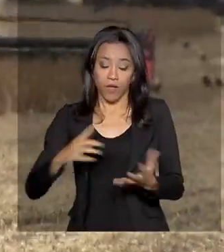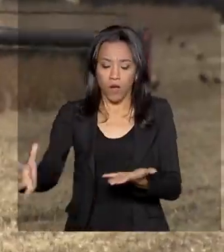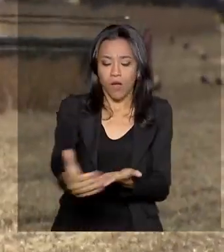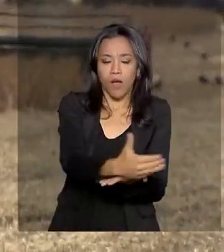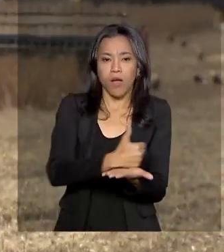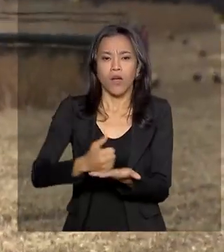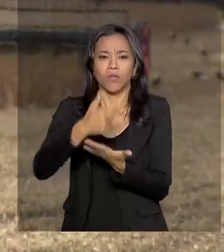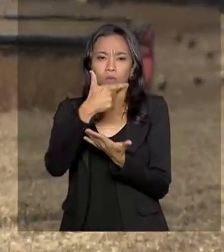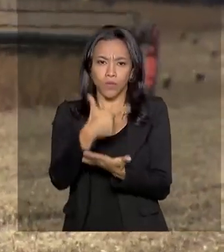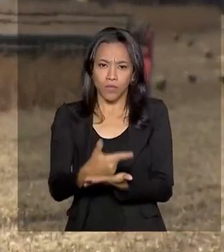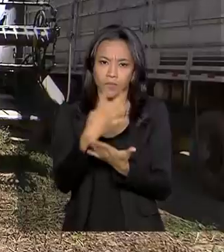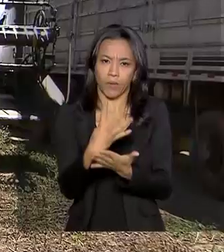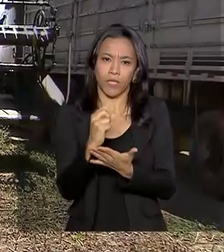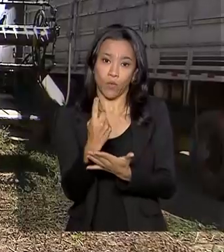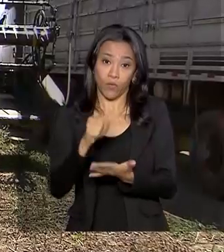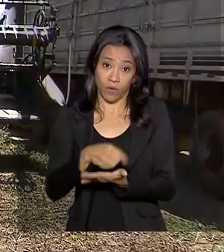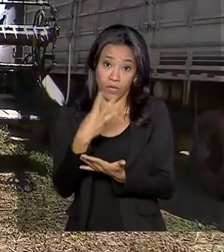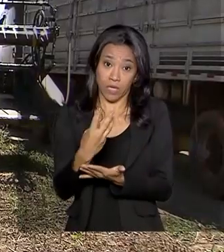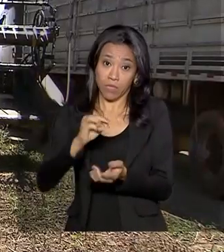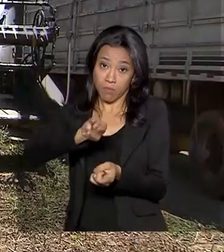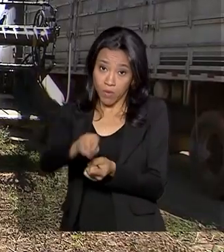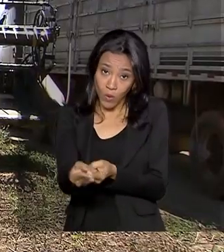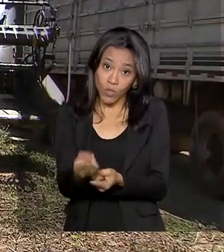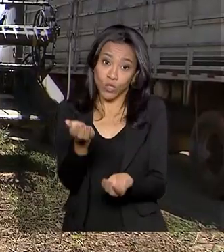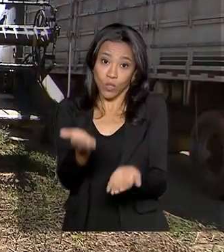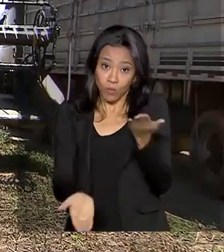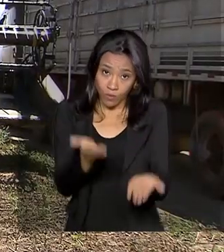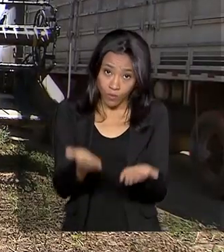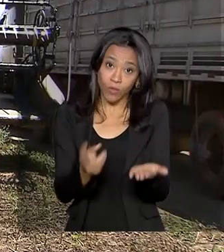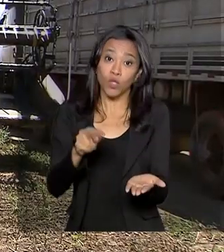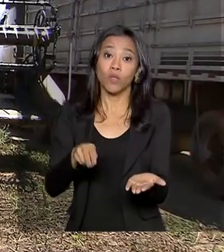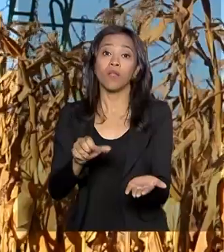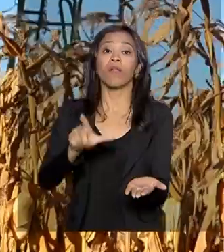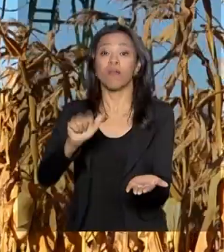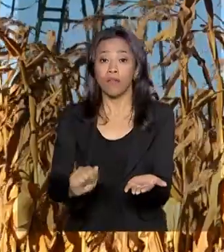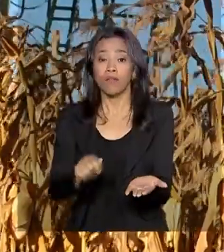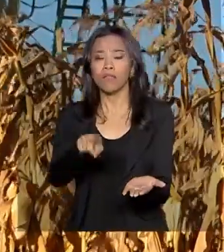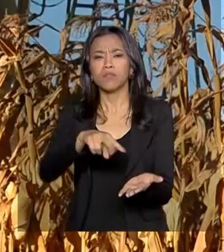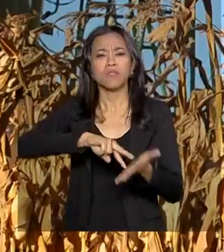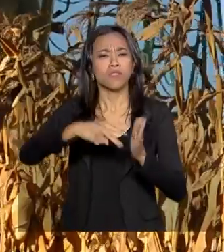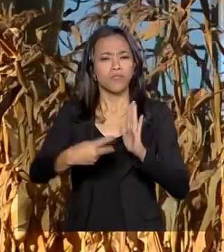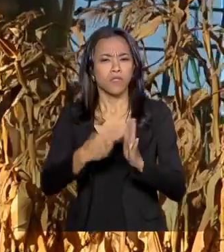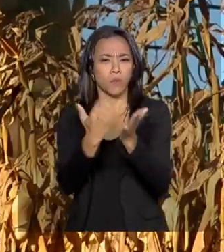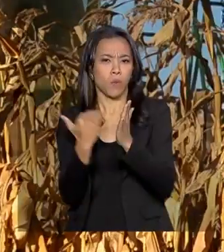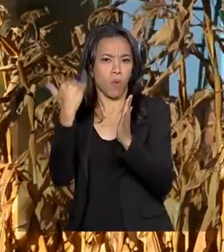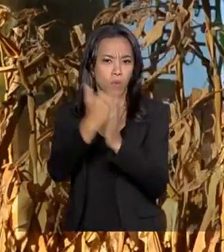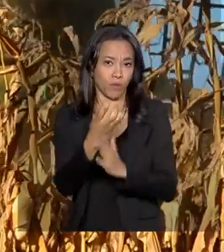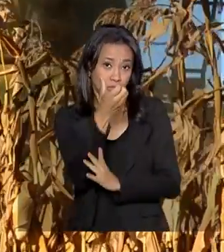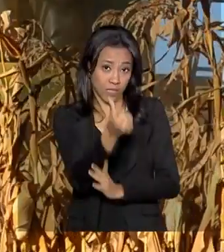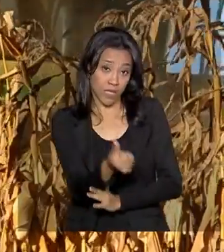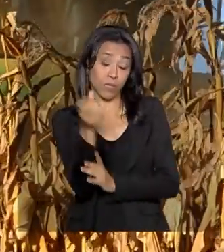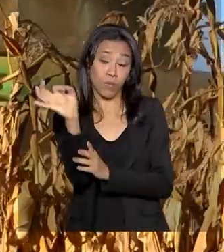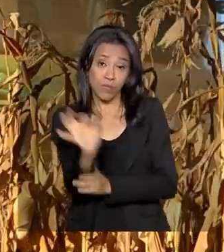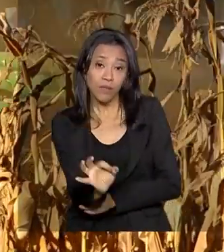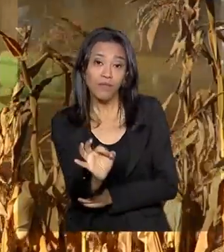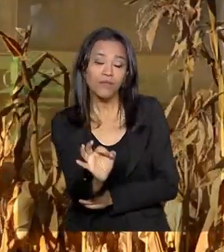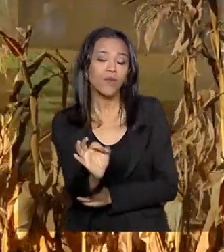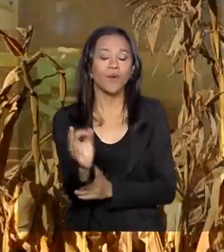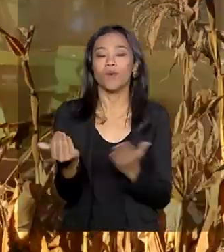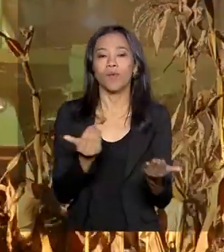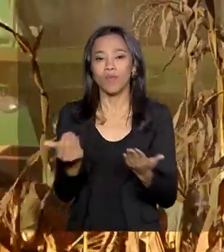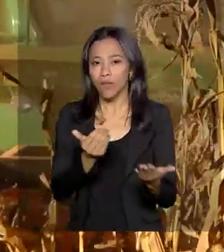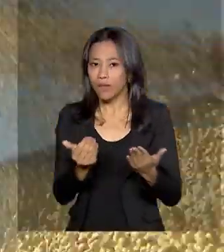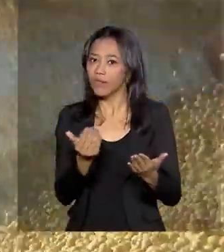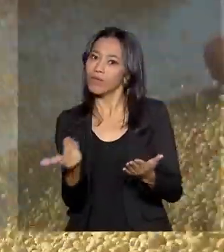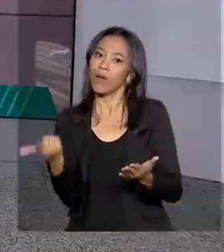241,3 milhões de toneladas de grãos, o que representa um crescimento de 6% em relação à safra